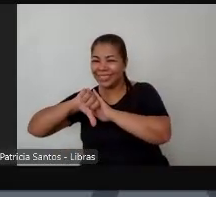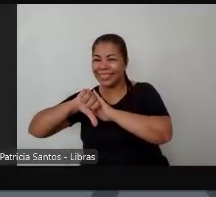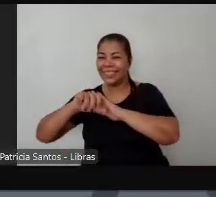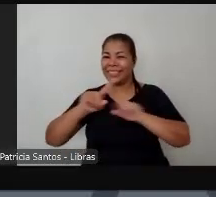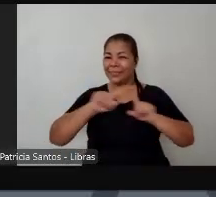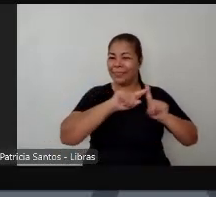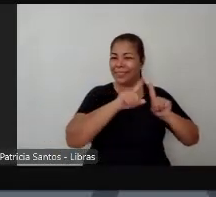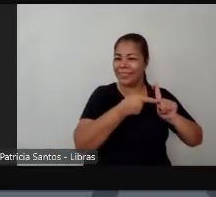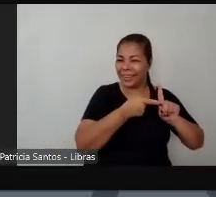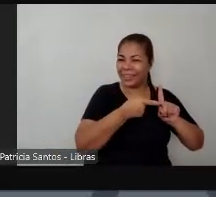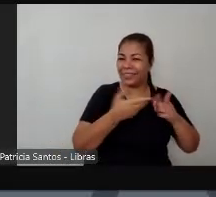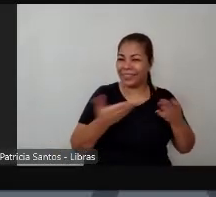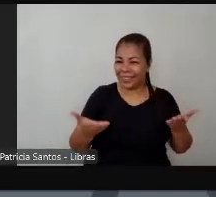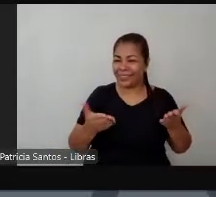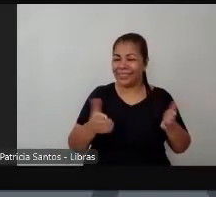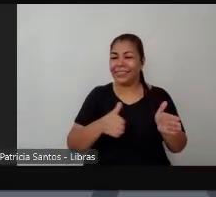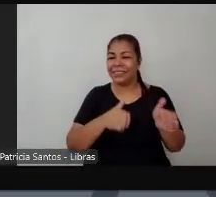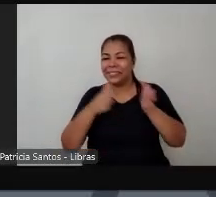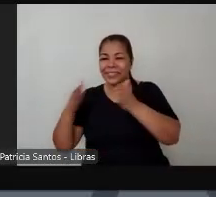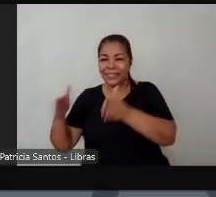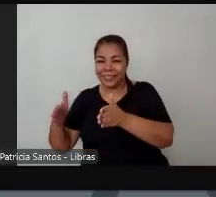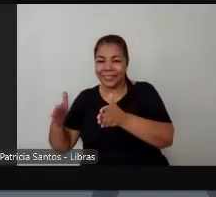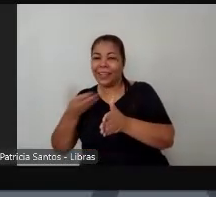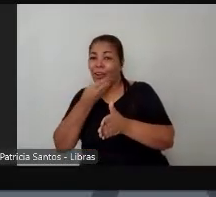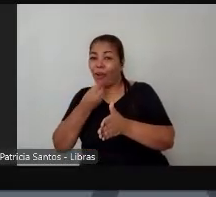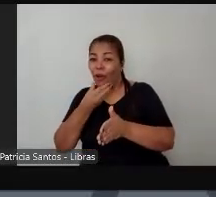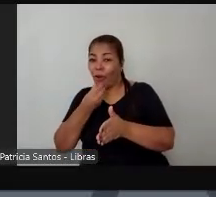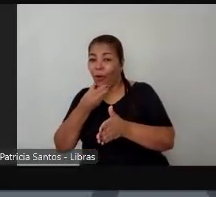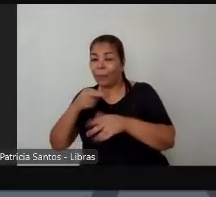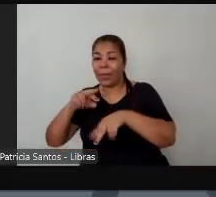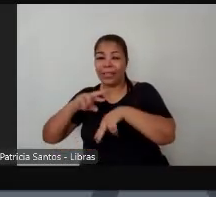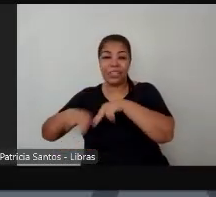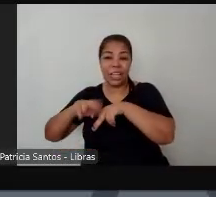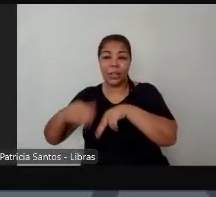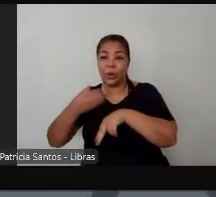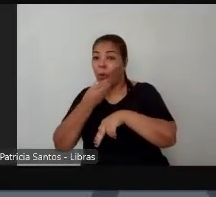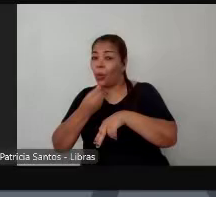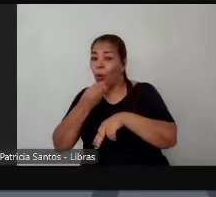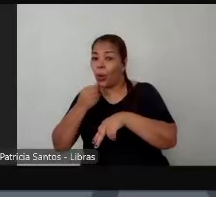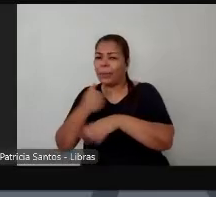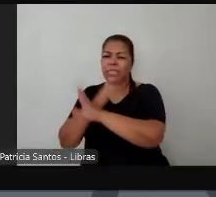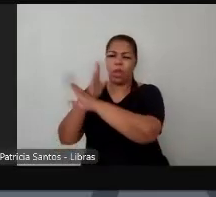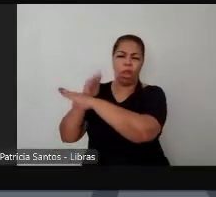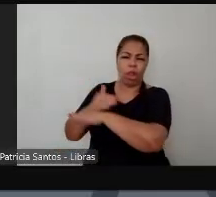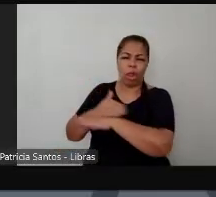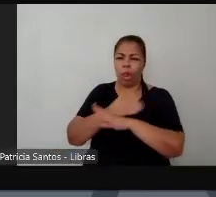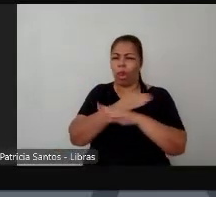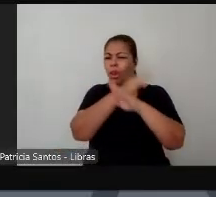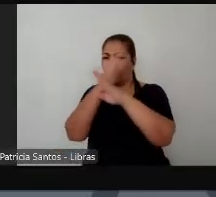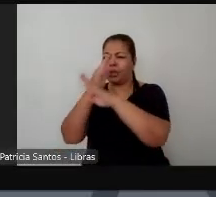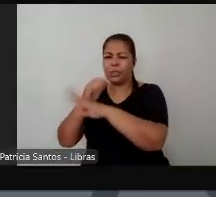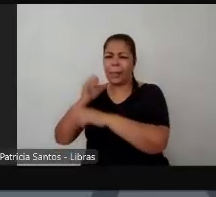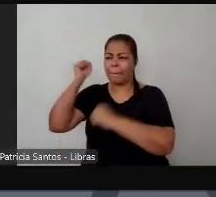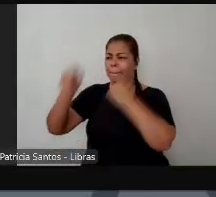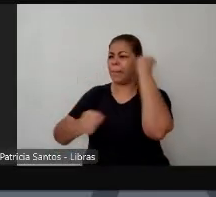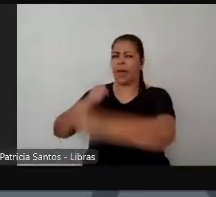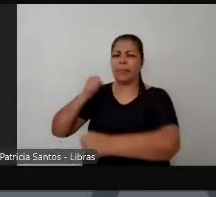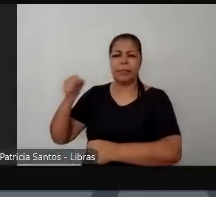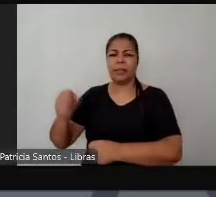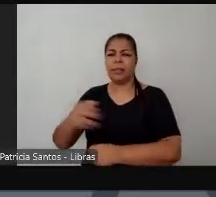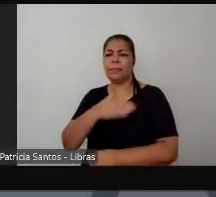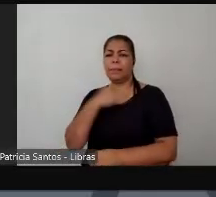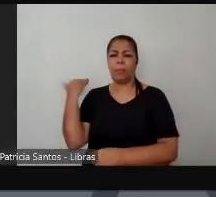tem a masculinidade em crise e perdida matando e morrendo em nome de alguma